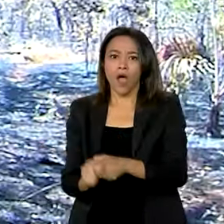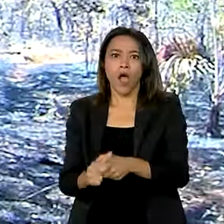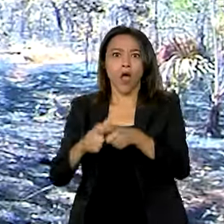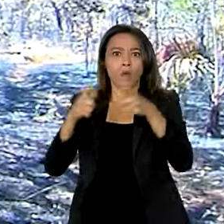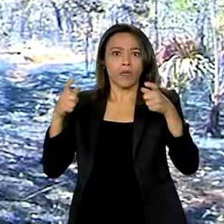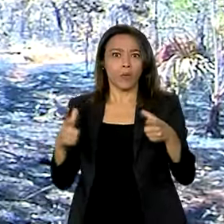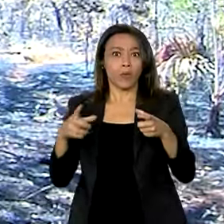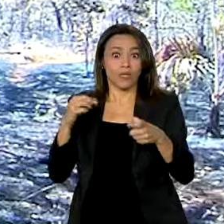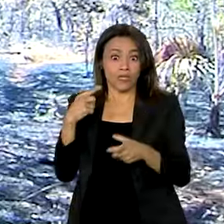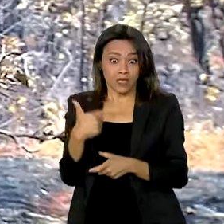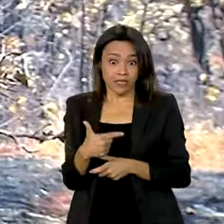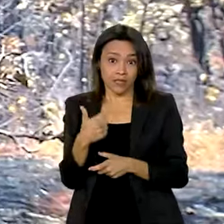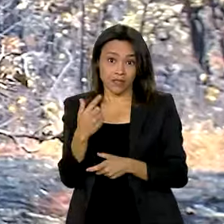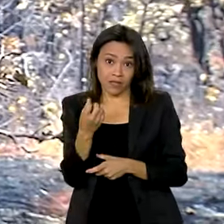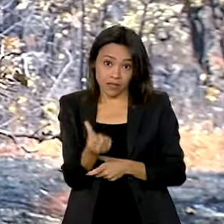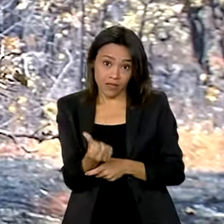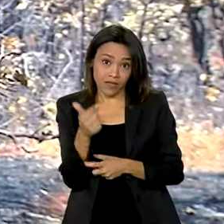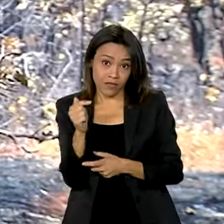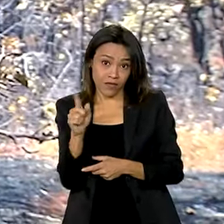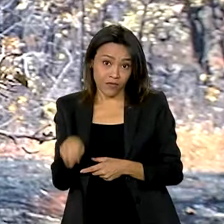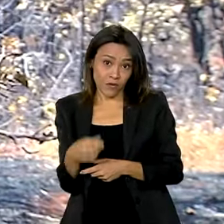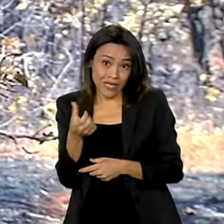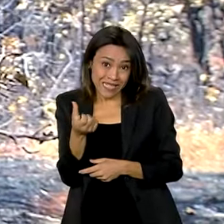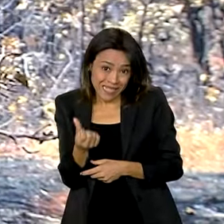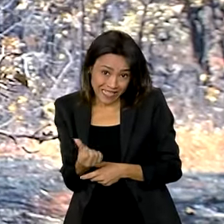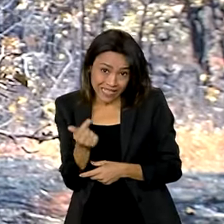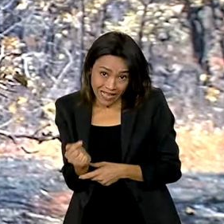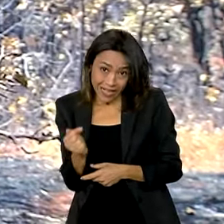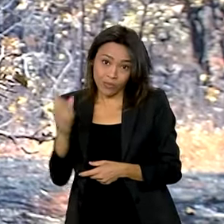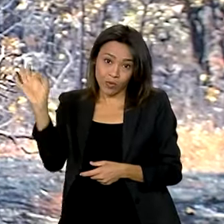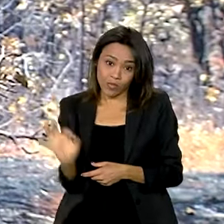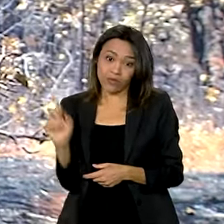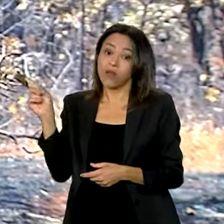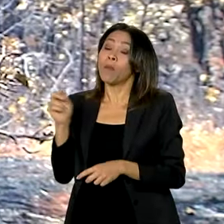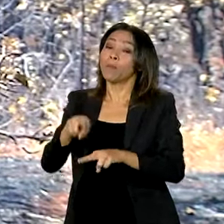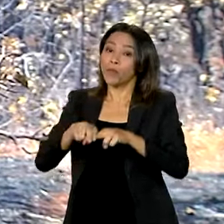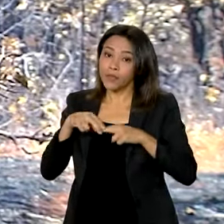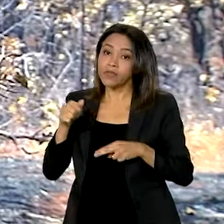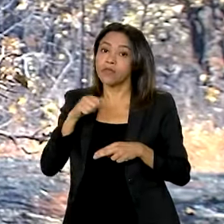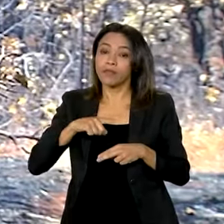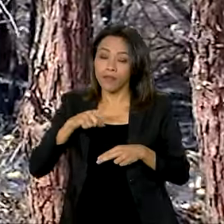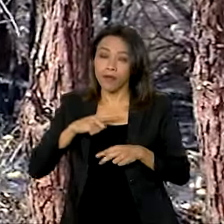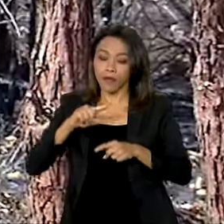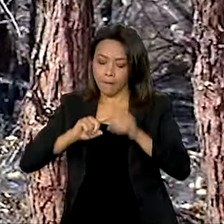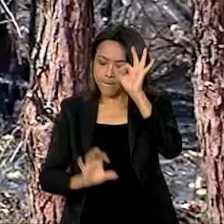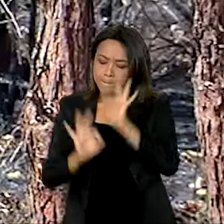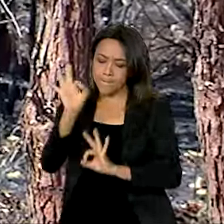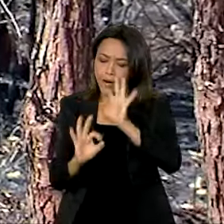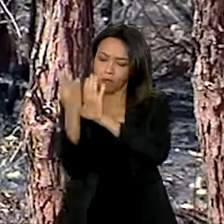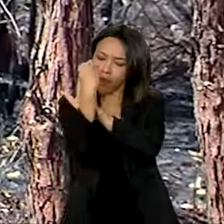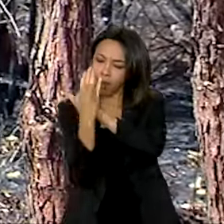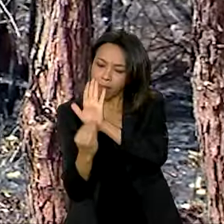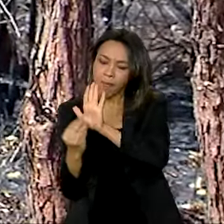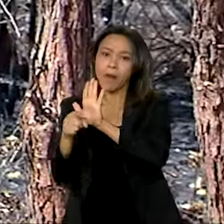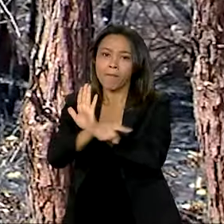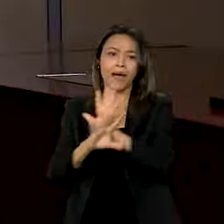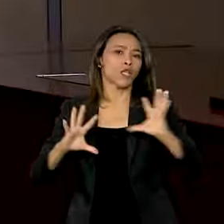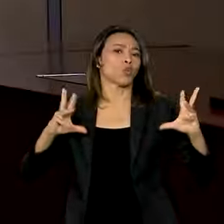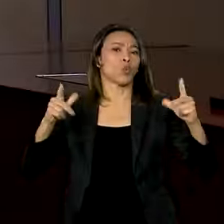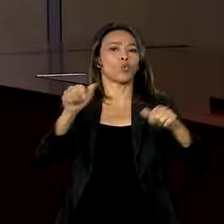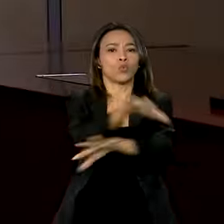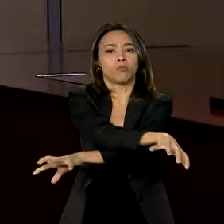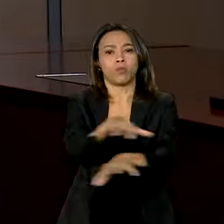,7%. Por isso, há planos de combate ao desmatamento para todos os biomas.